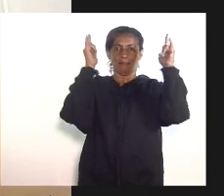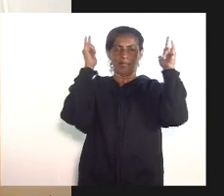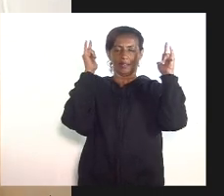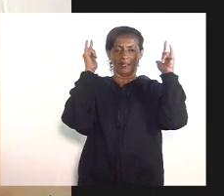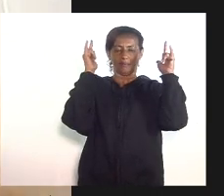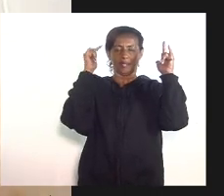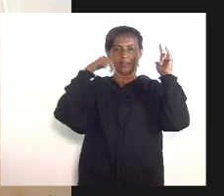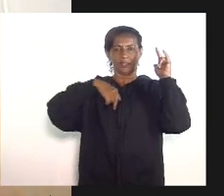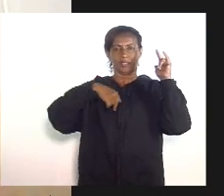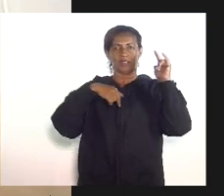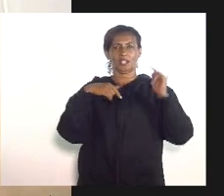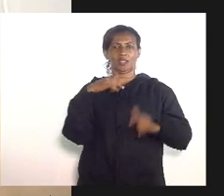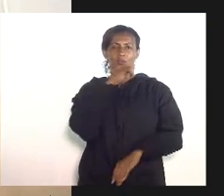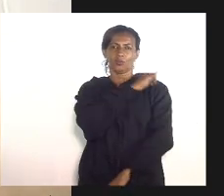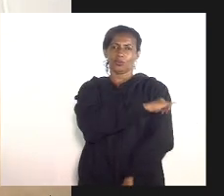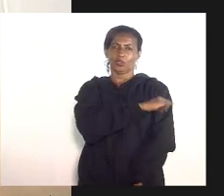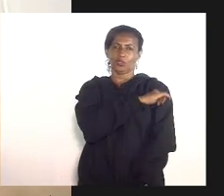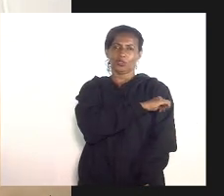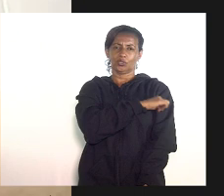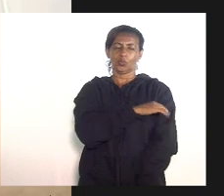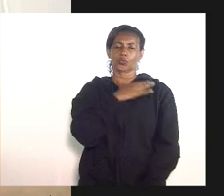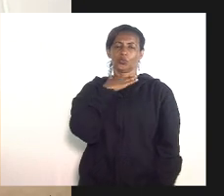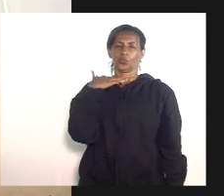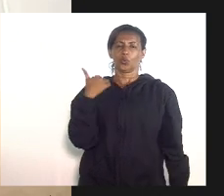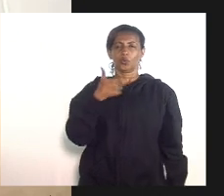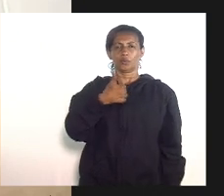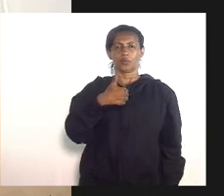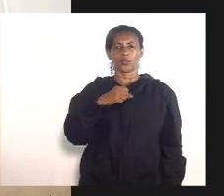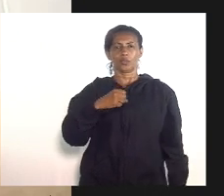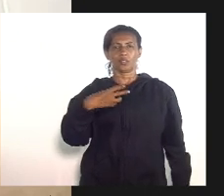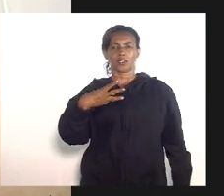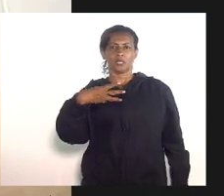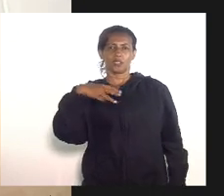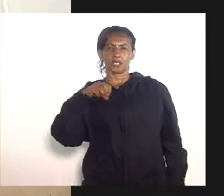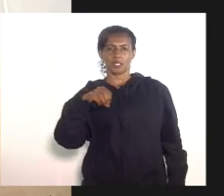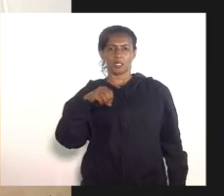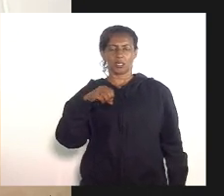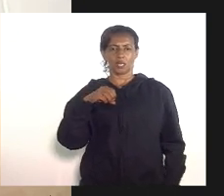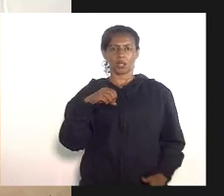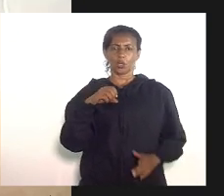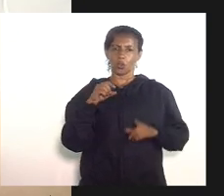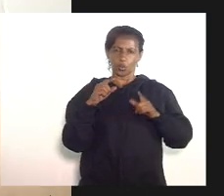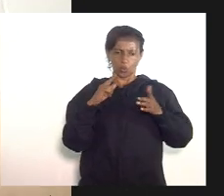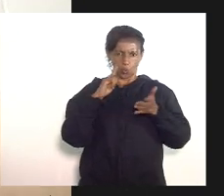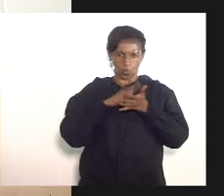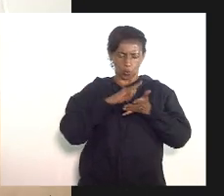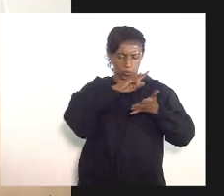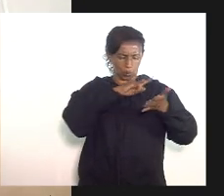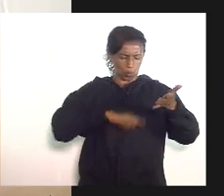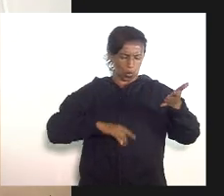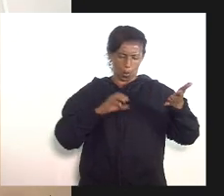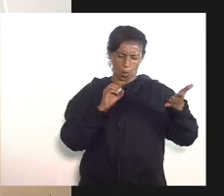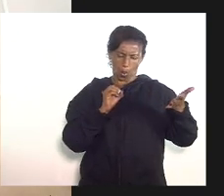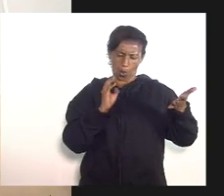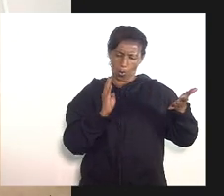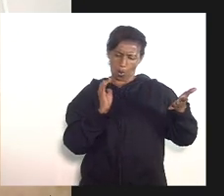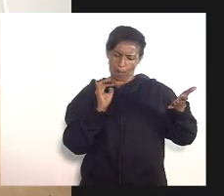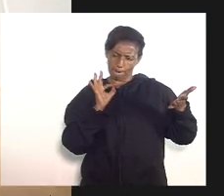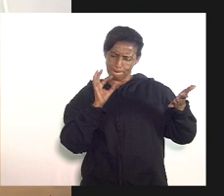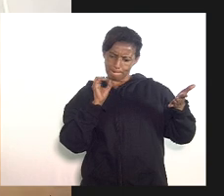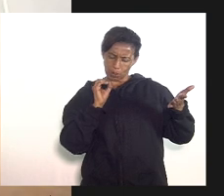13 de setembro de 1930 no atestado de óbito ela foi definida como